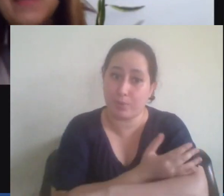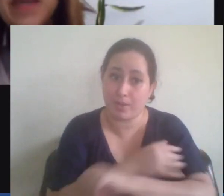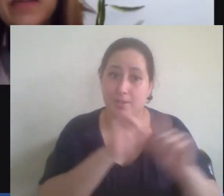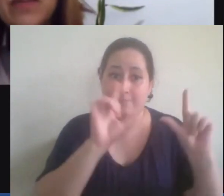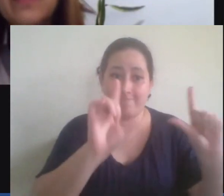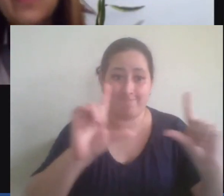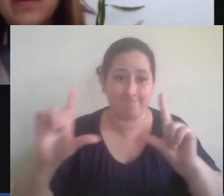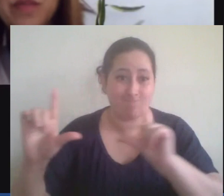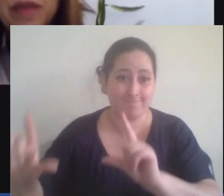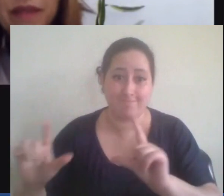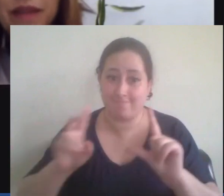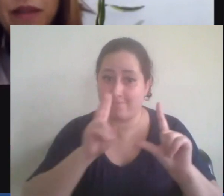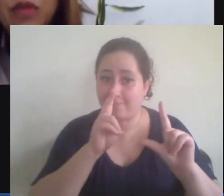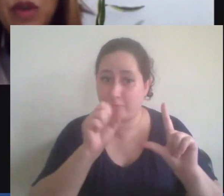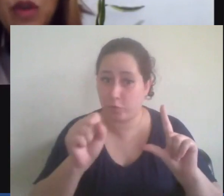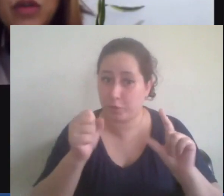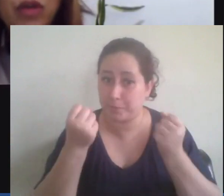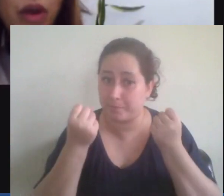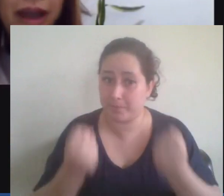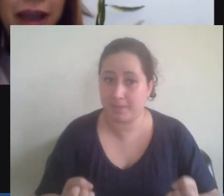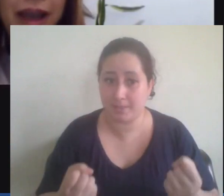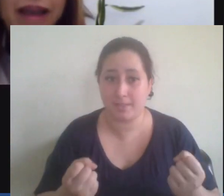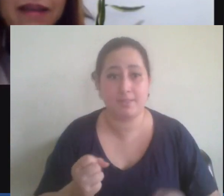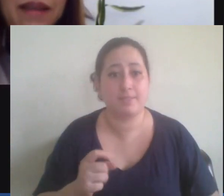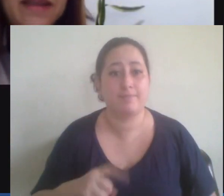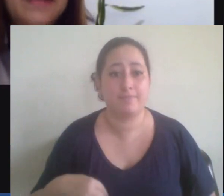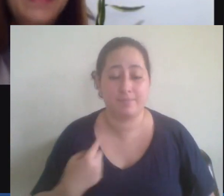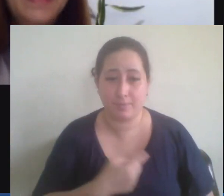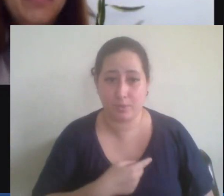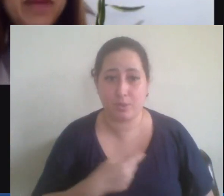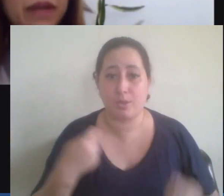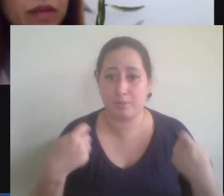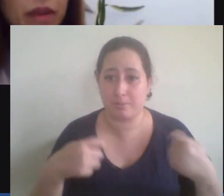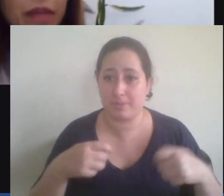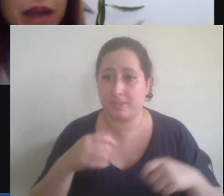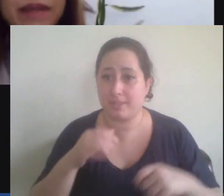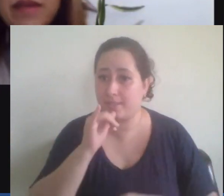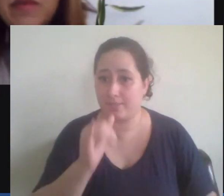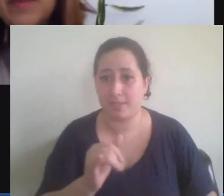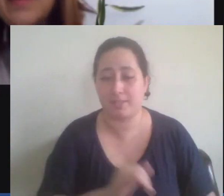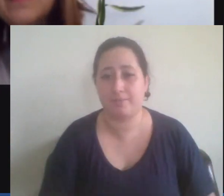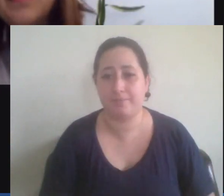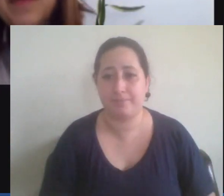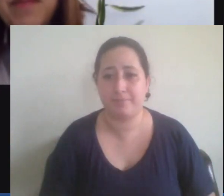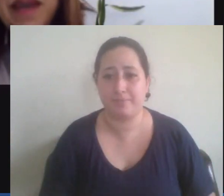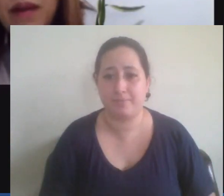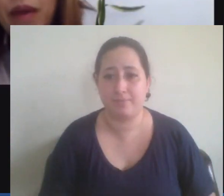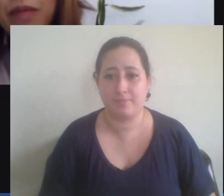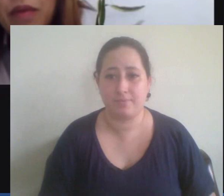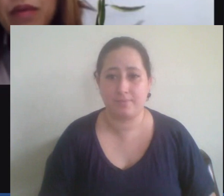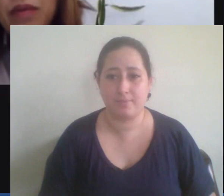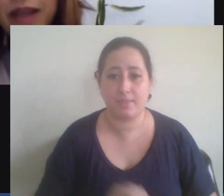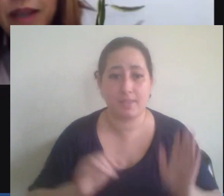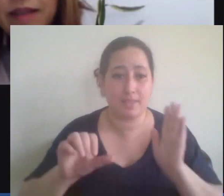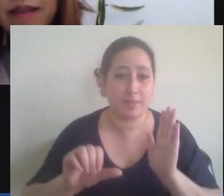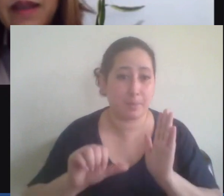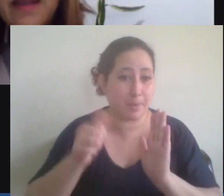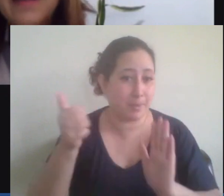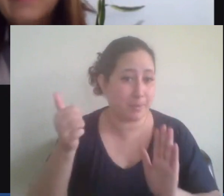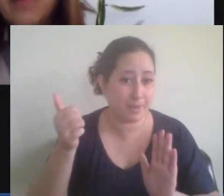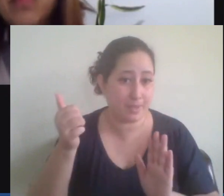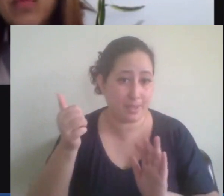fortes mas são questões que nós precisamos tocar né lembrando também que estamos na nossa primeira web